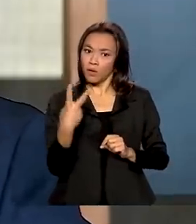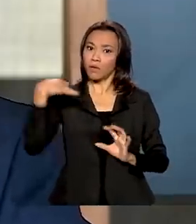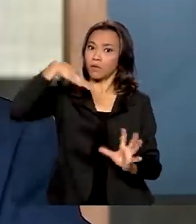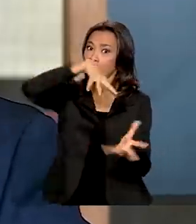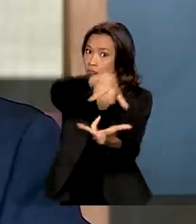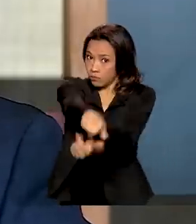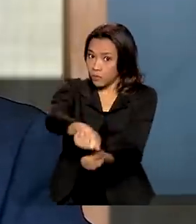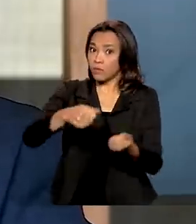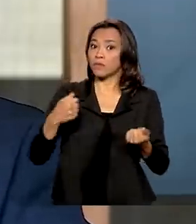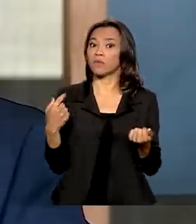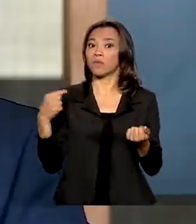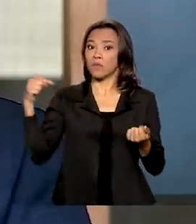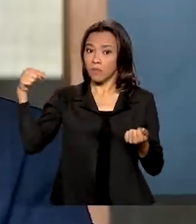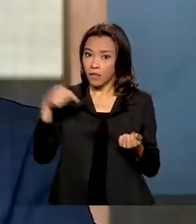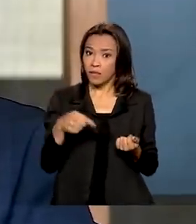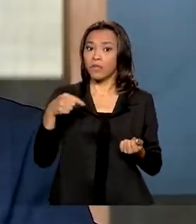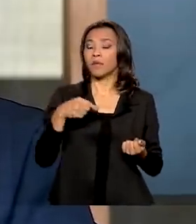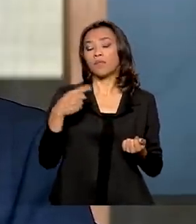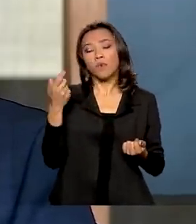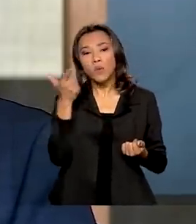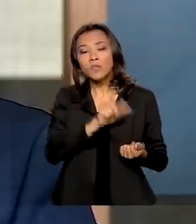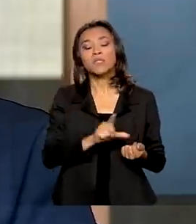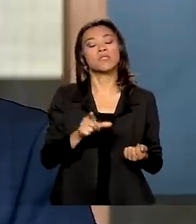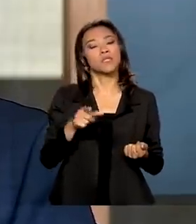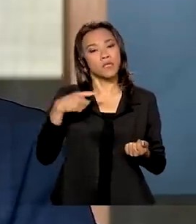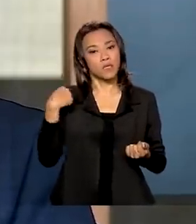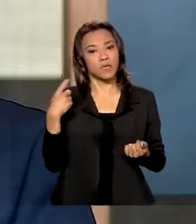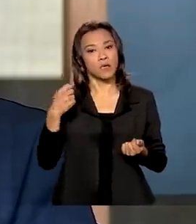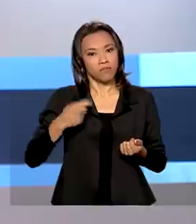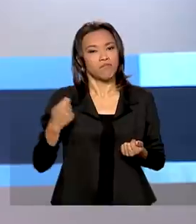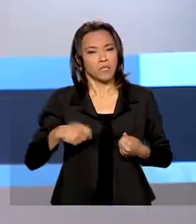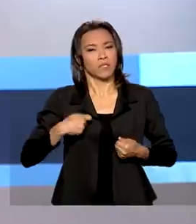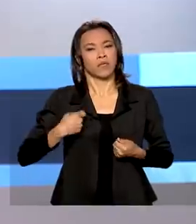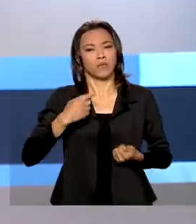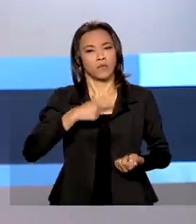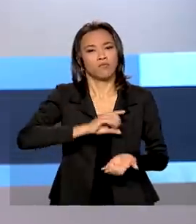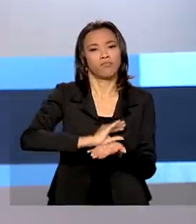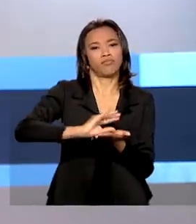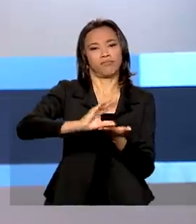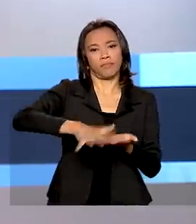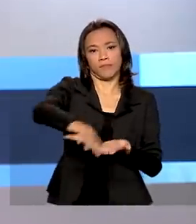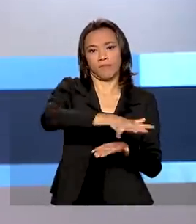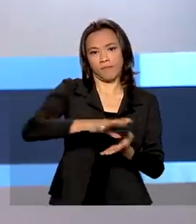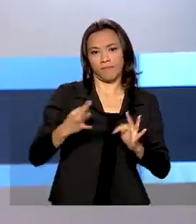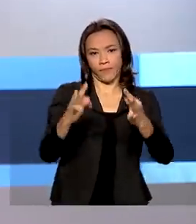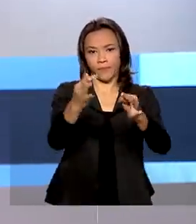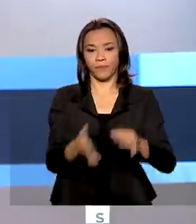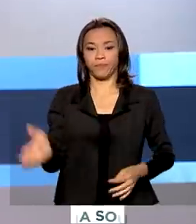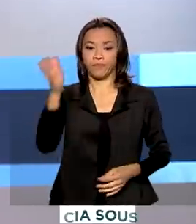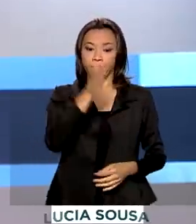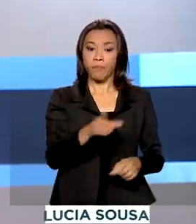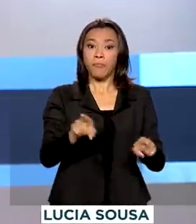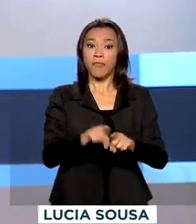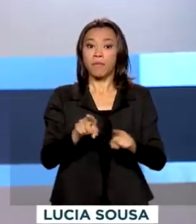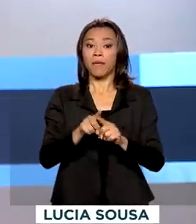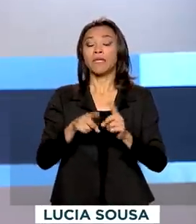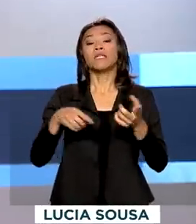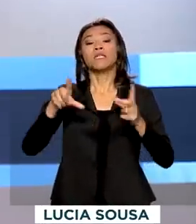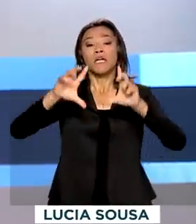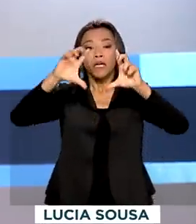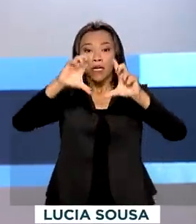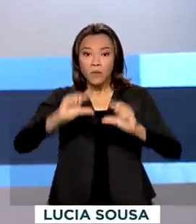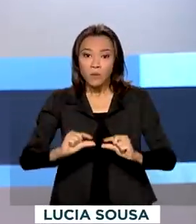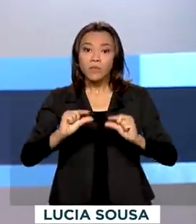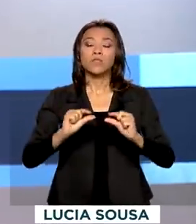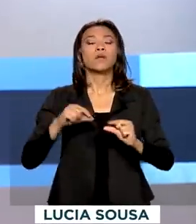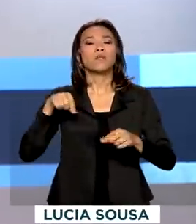recursos para essas tecnologias que nós precisamos investir. A desestatização do Porto de Santos vai ocorrer no